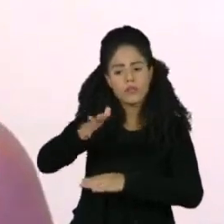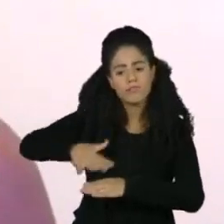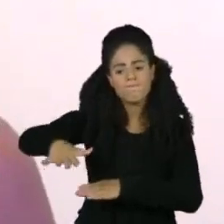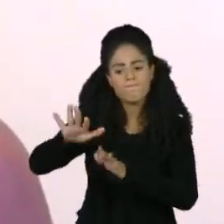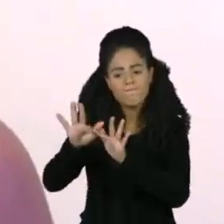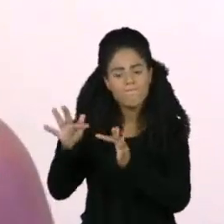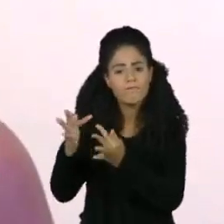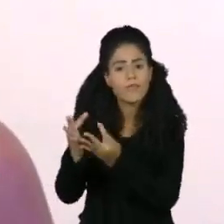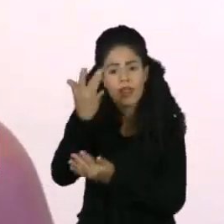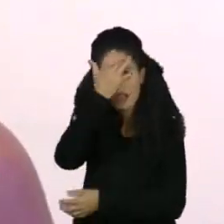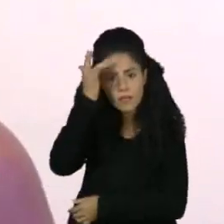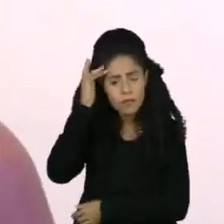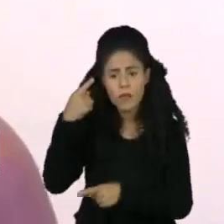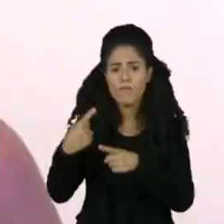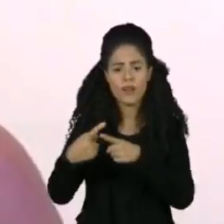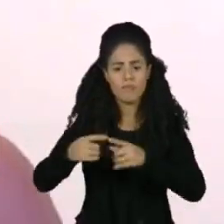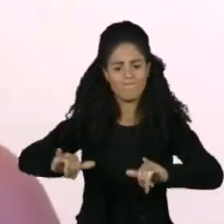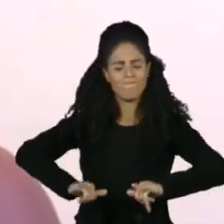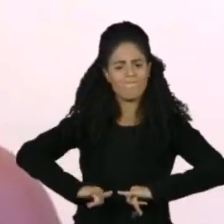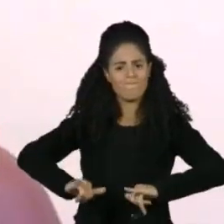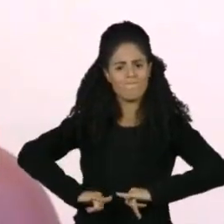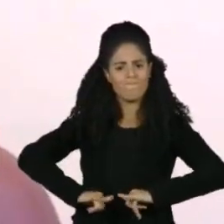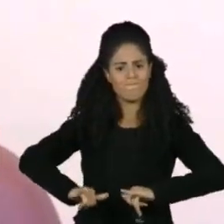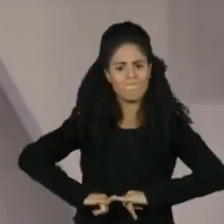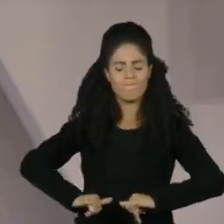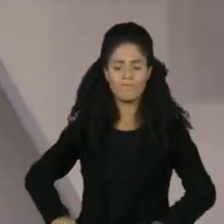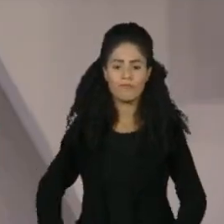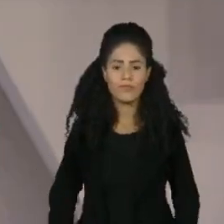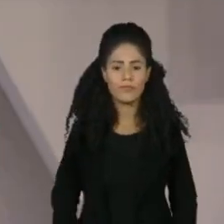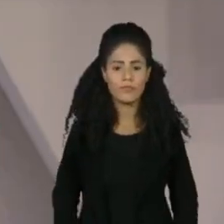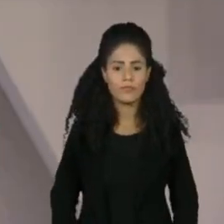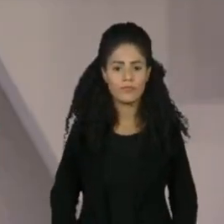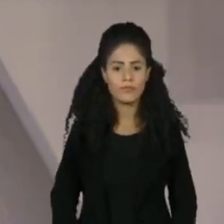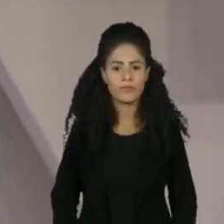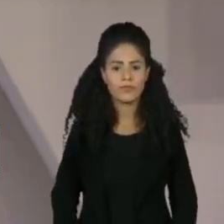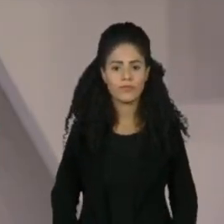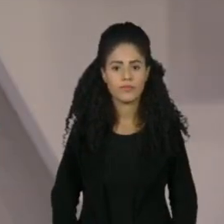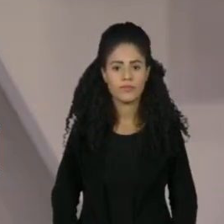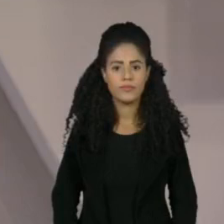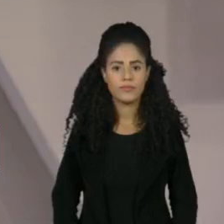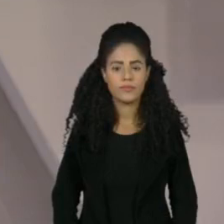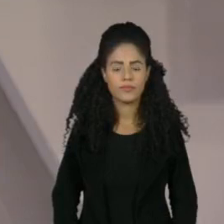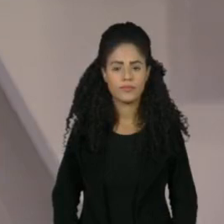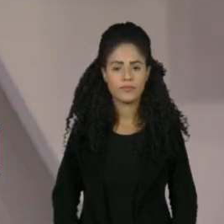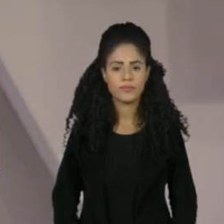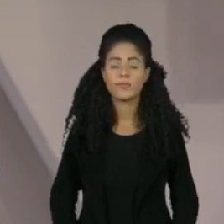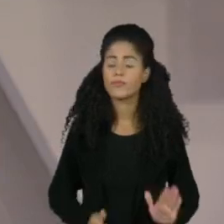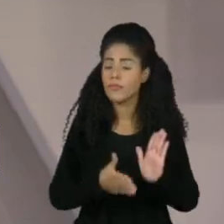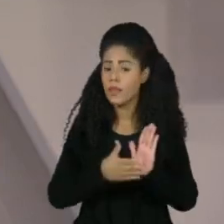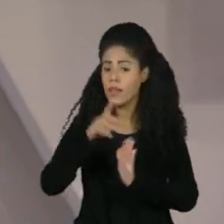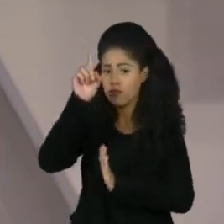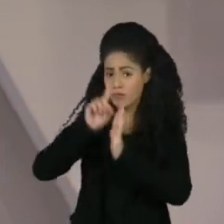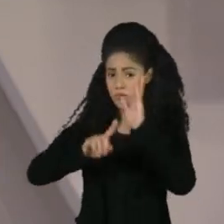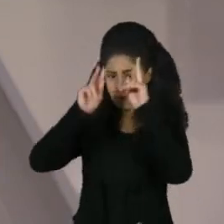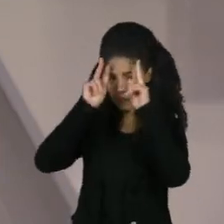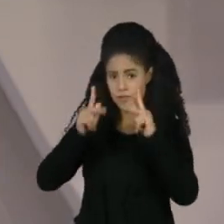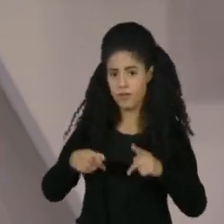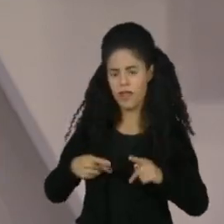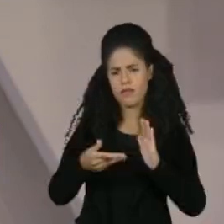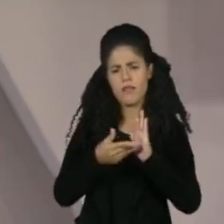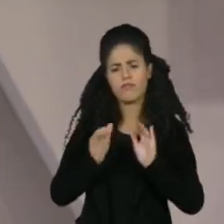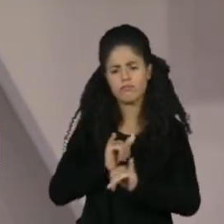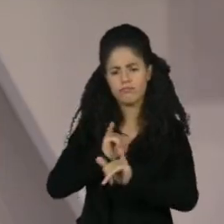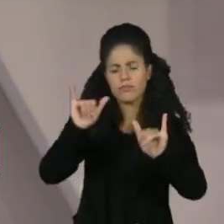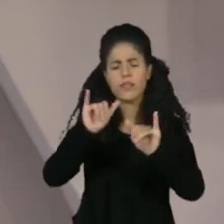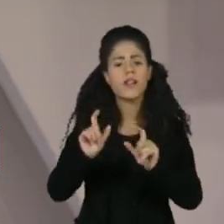população, porque o que a gente está vendo é exatamente o contrário. Em nota, a Comissão dos Direitos Humanos do Senado disse